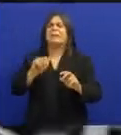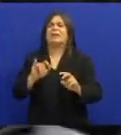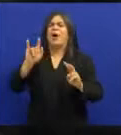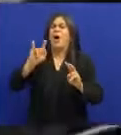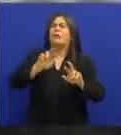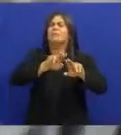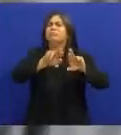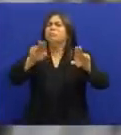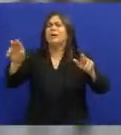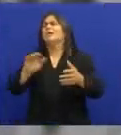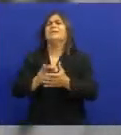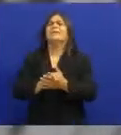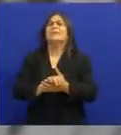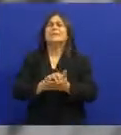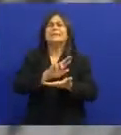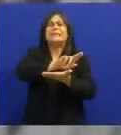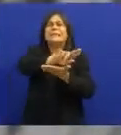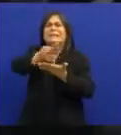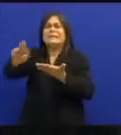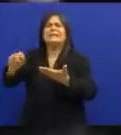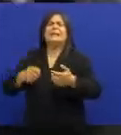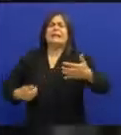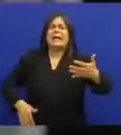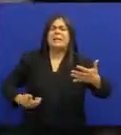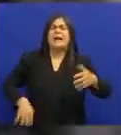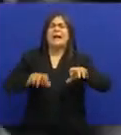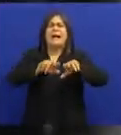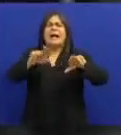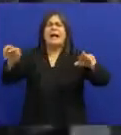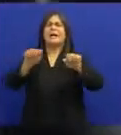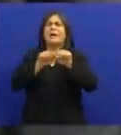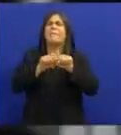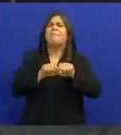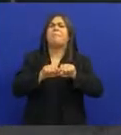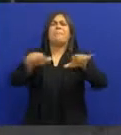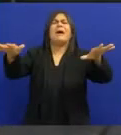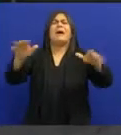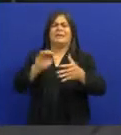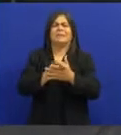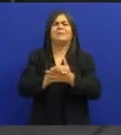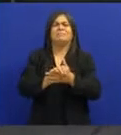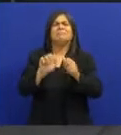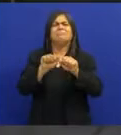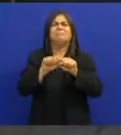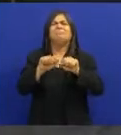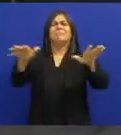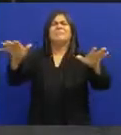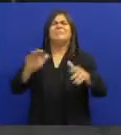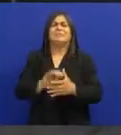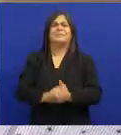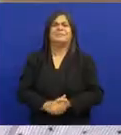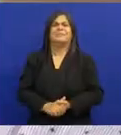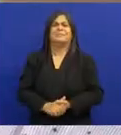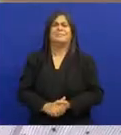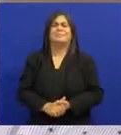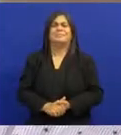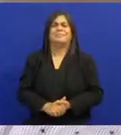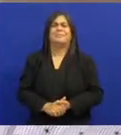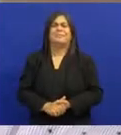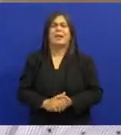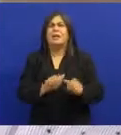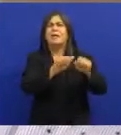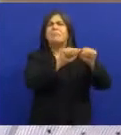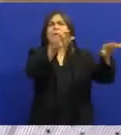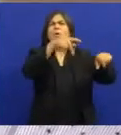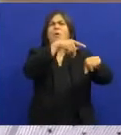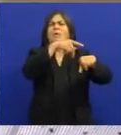triste A jovem guarda O iê iê iê A guitarra Tal O mercado fonográfico Começou a identificar Nessas